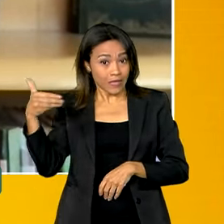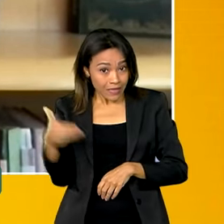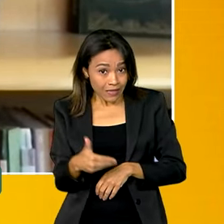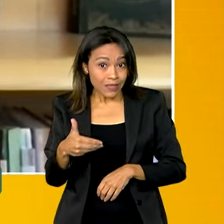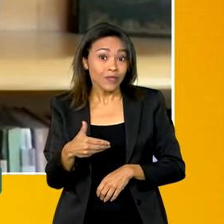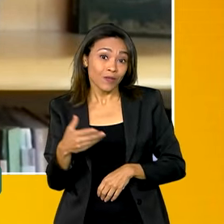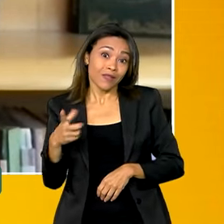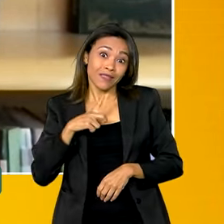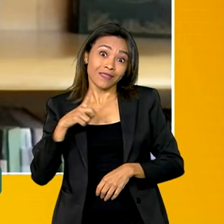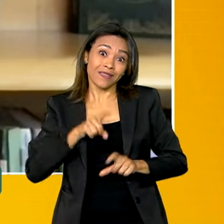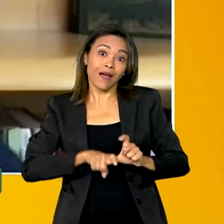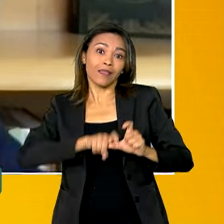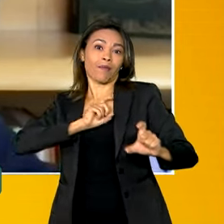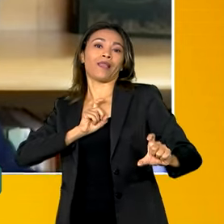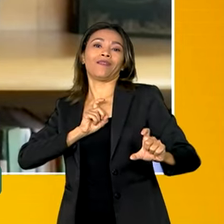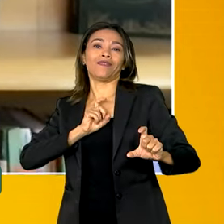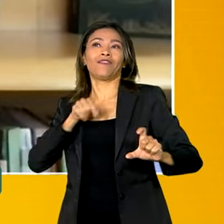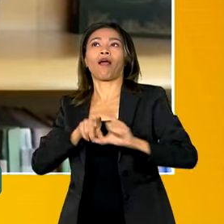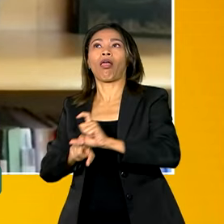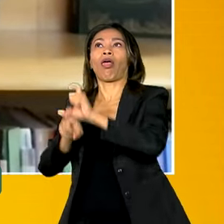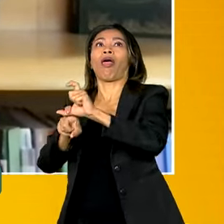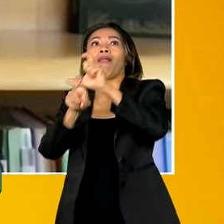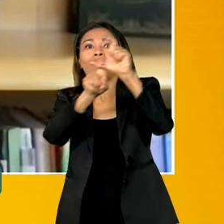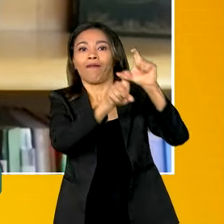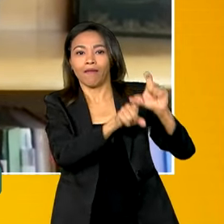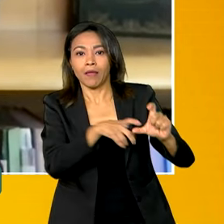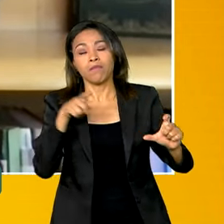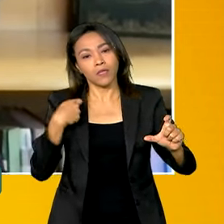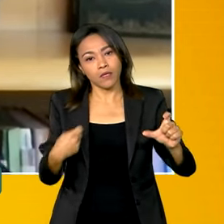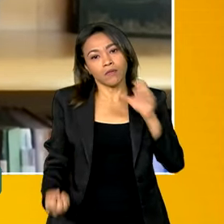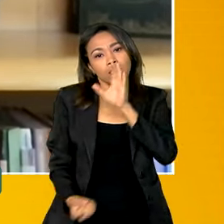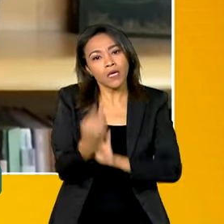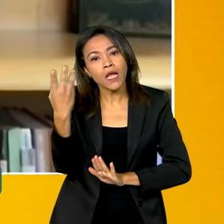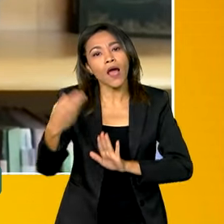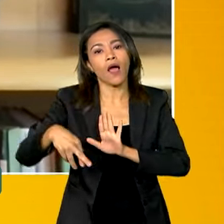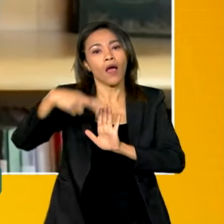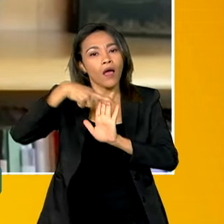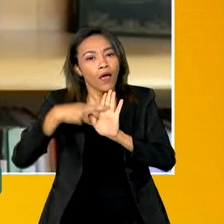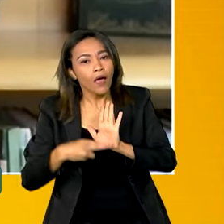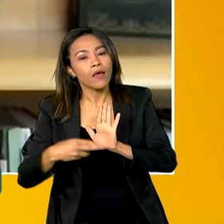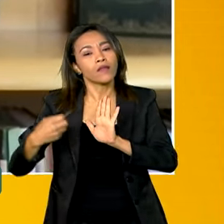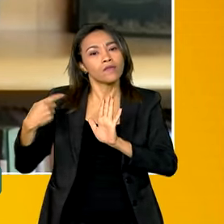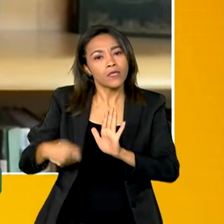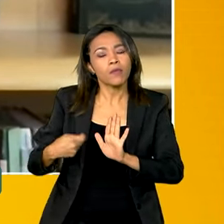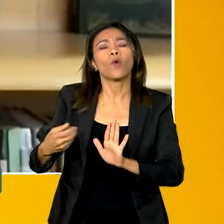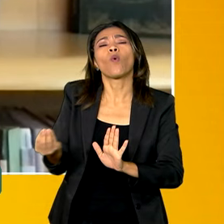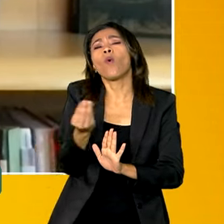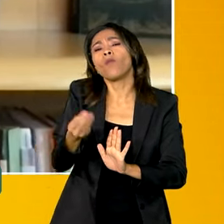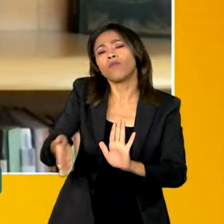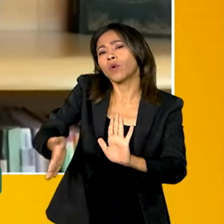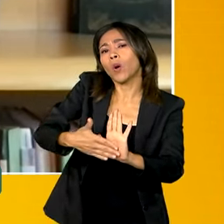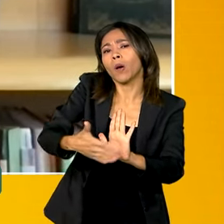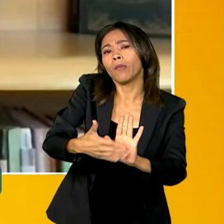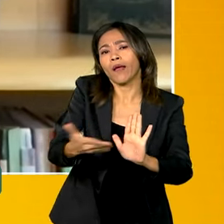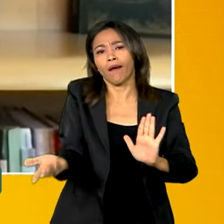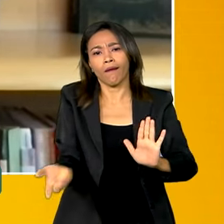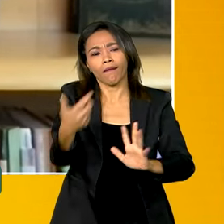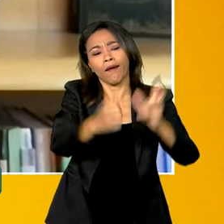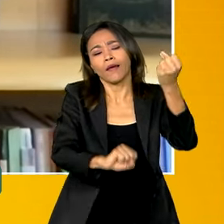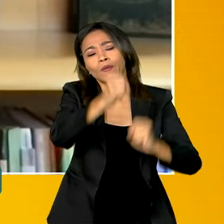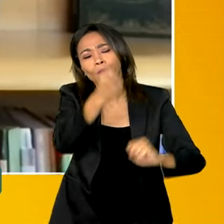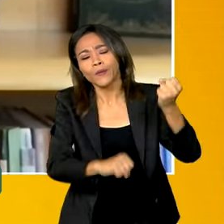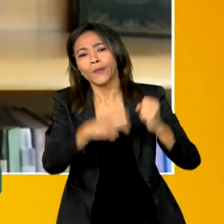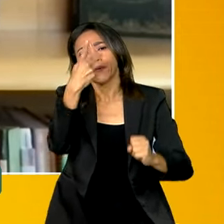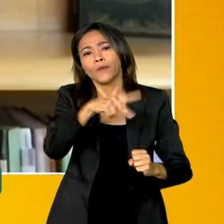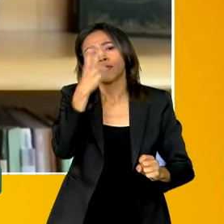gera independência. Então, se você não faz os marcos regulatórios, como é que a gente pode cobrar que a indústria da